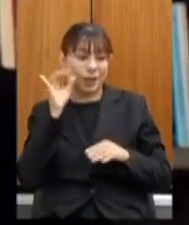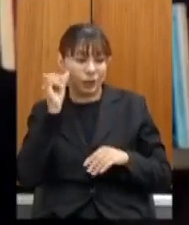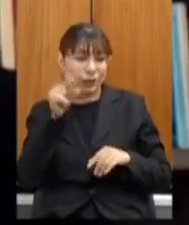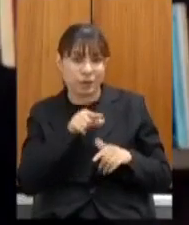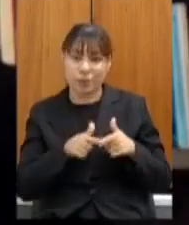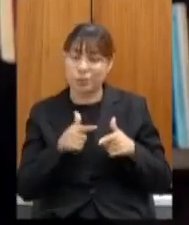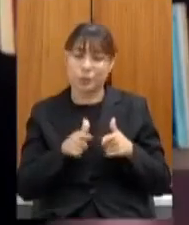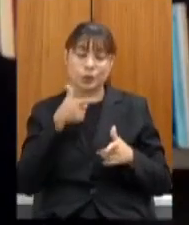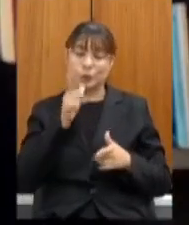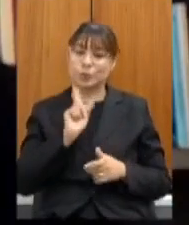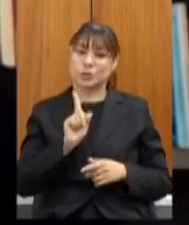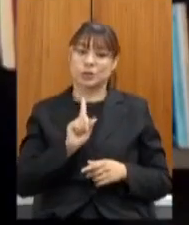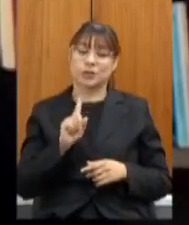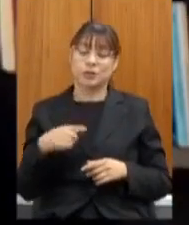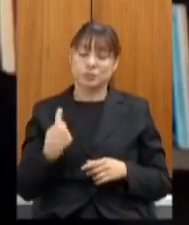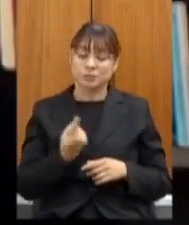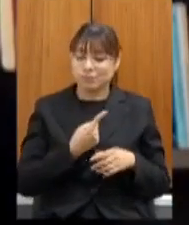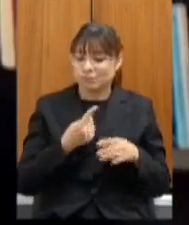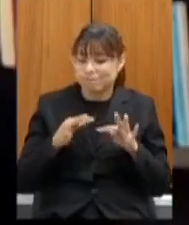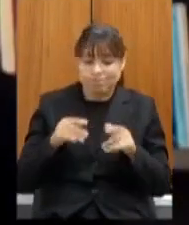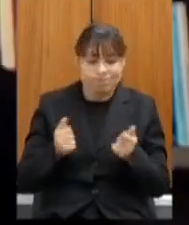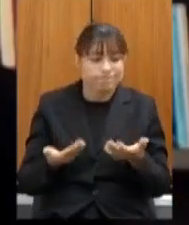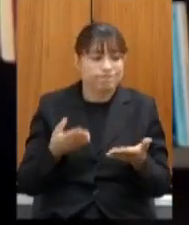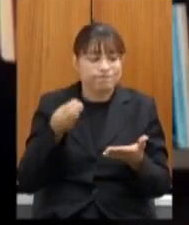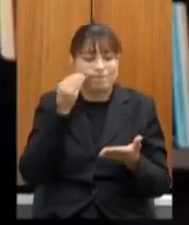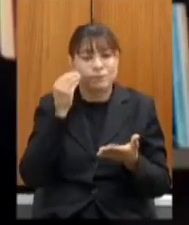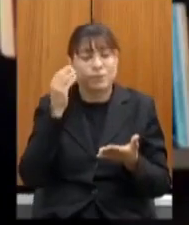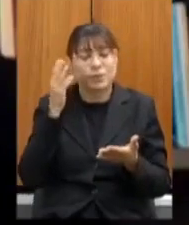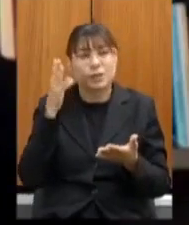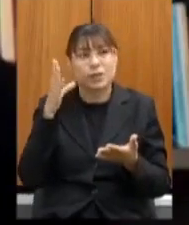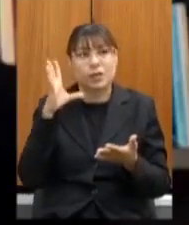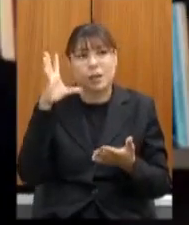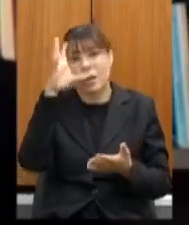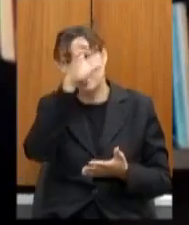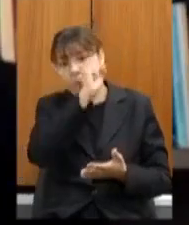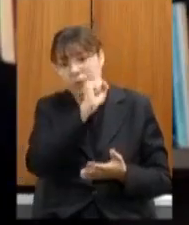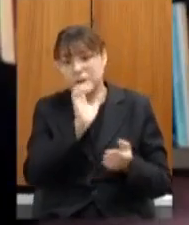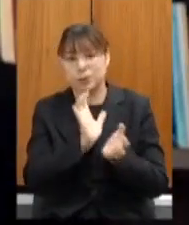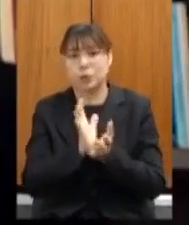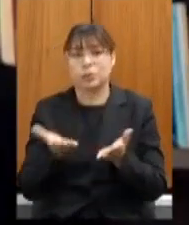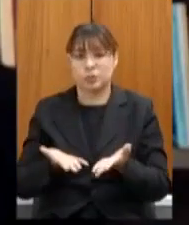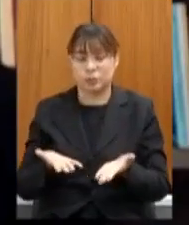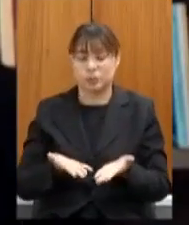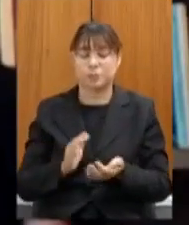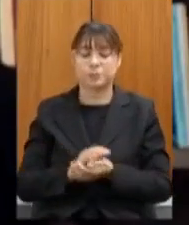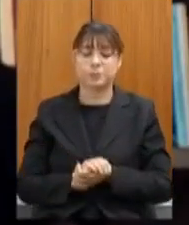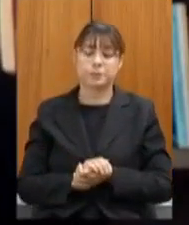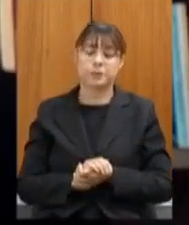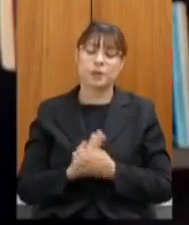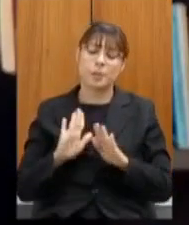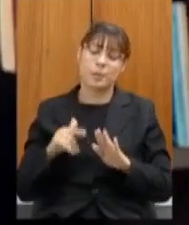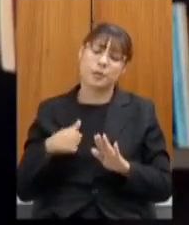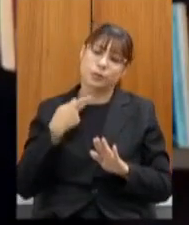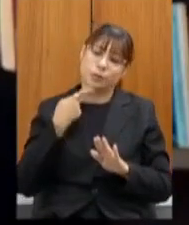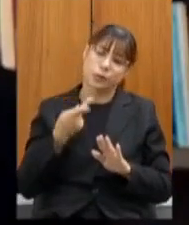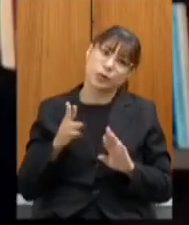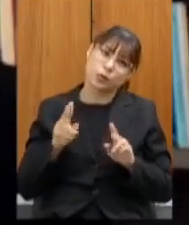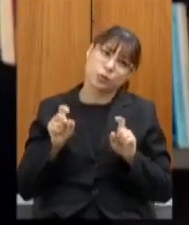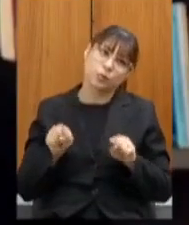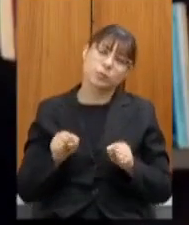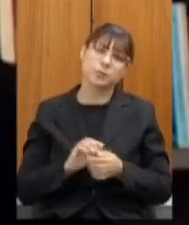tentando aprender com essa situação mas as minhas sugestões são exatamente nesse sentido